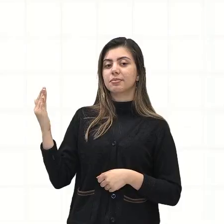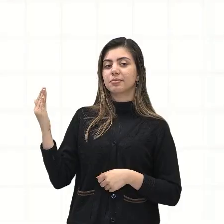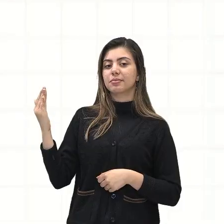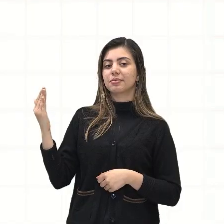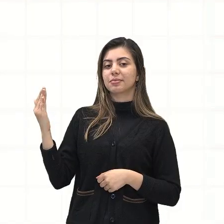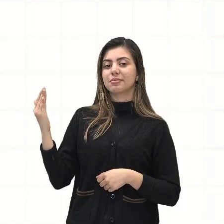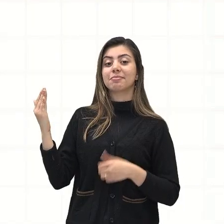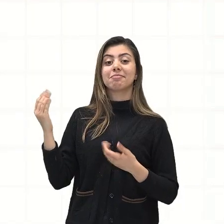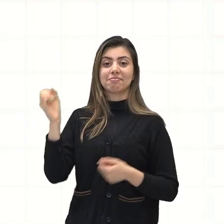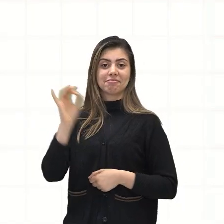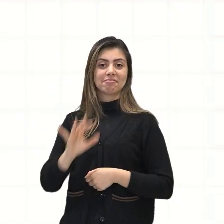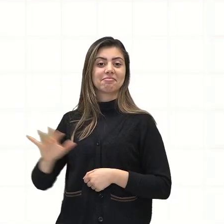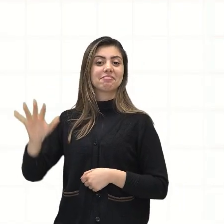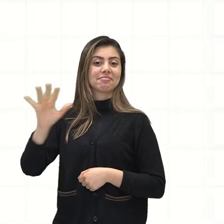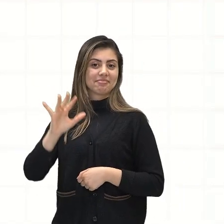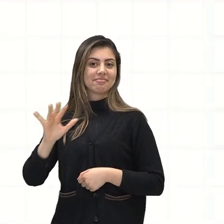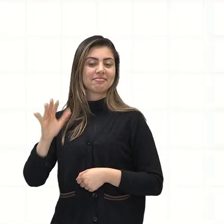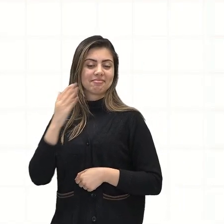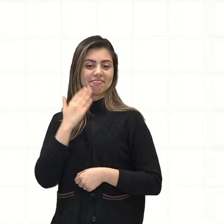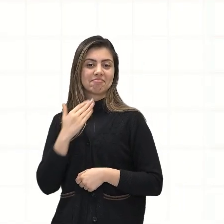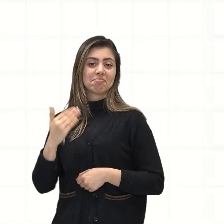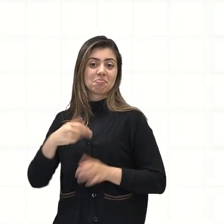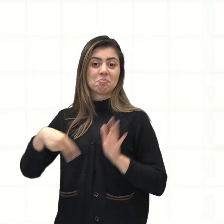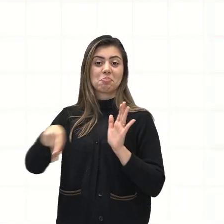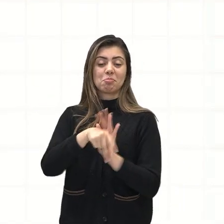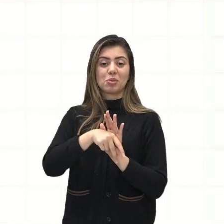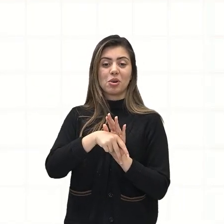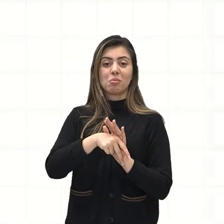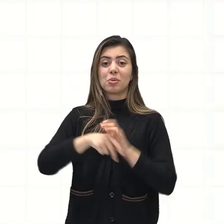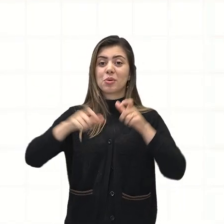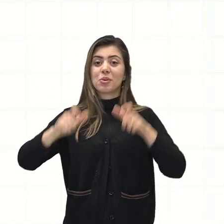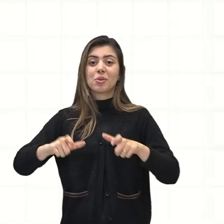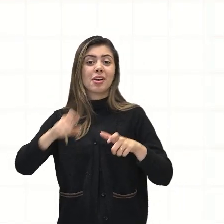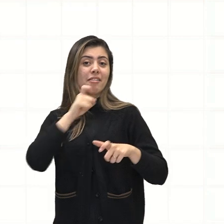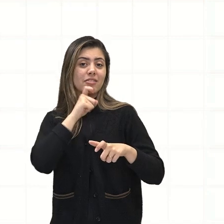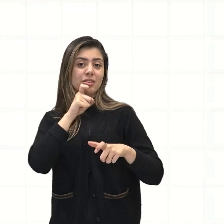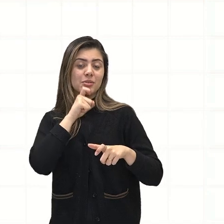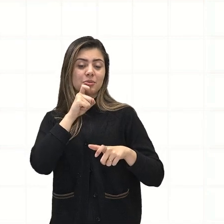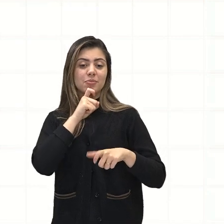a bota de gelo, né, que vai ser um desses produtos